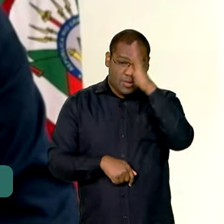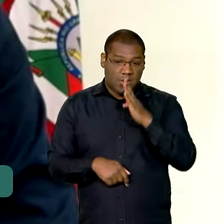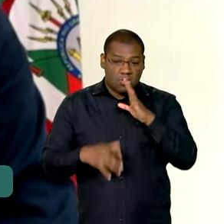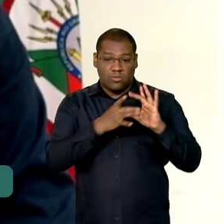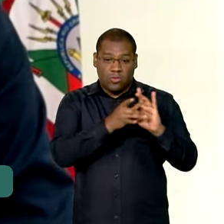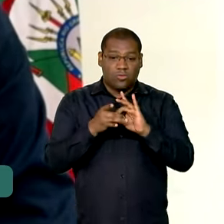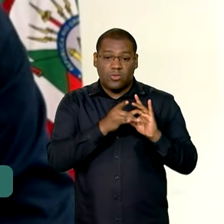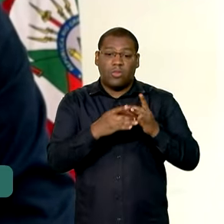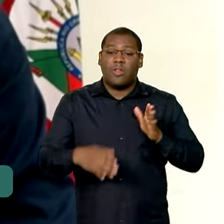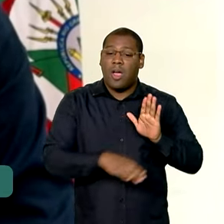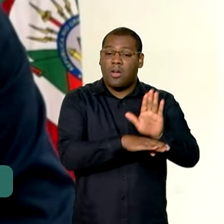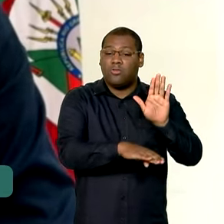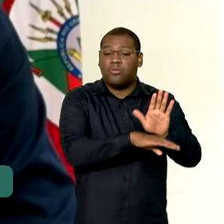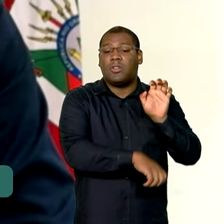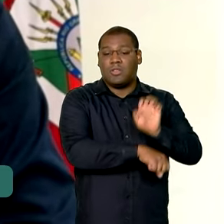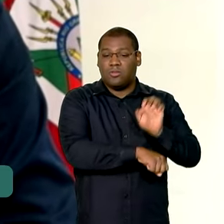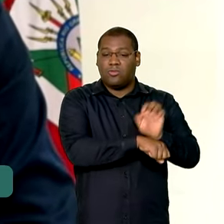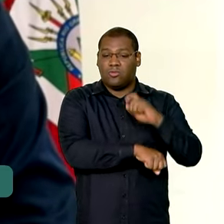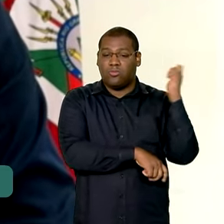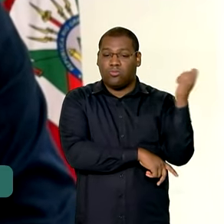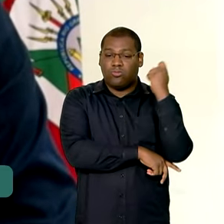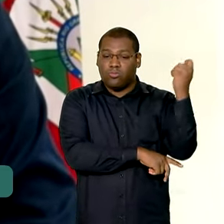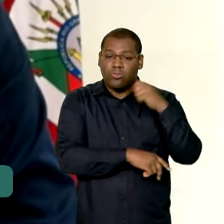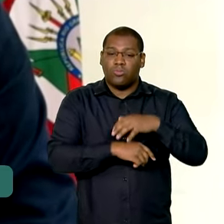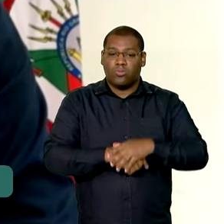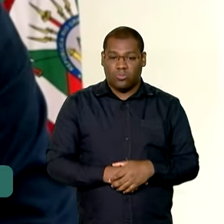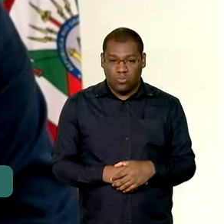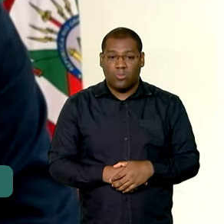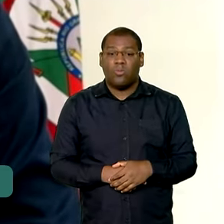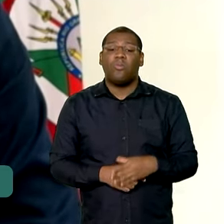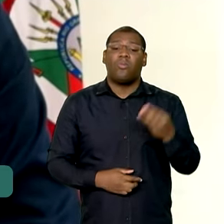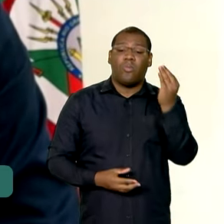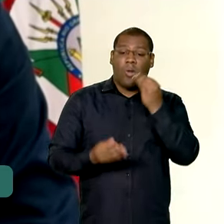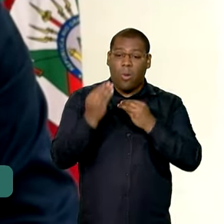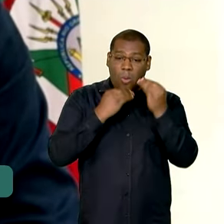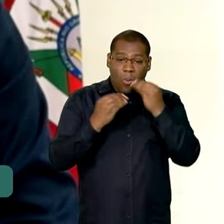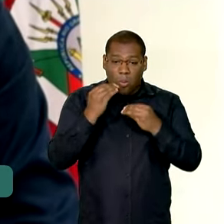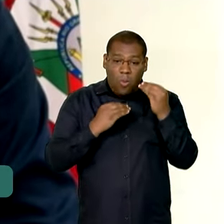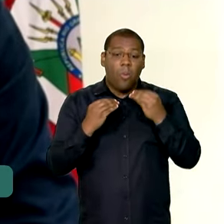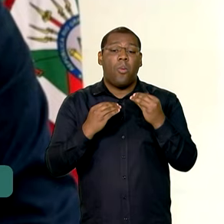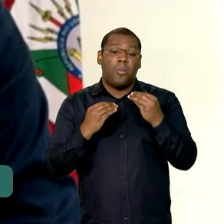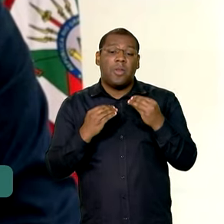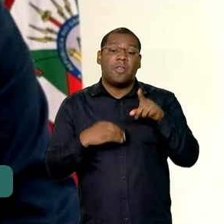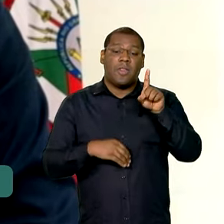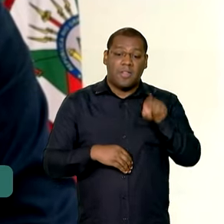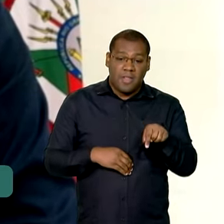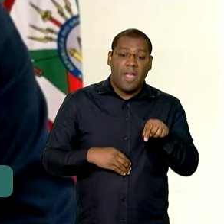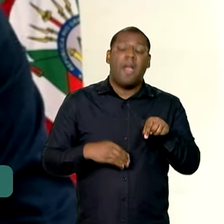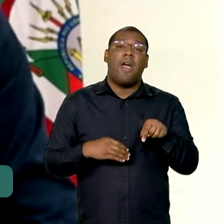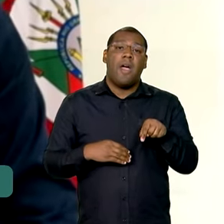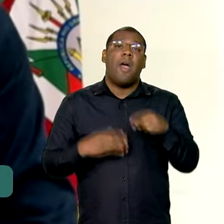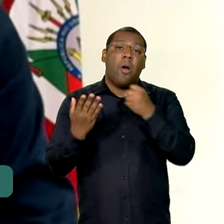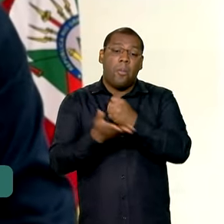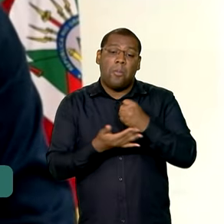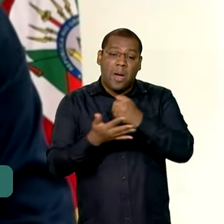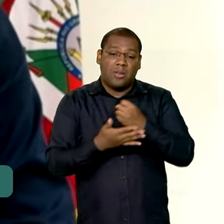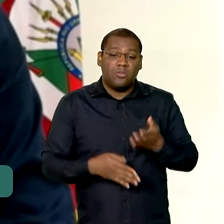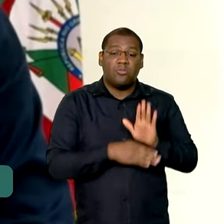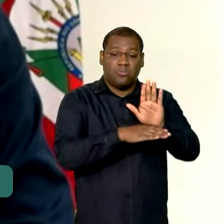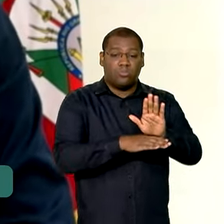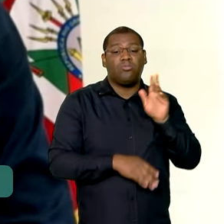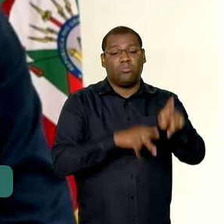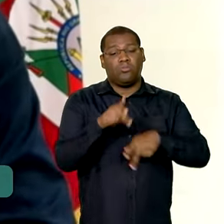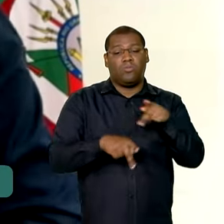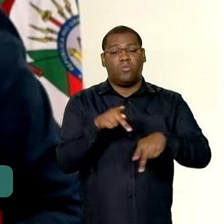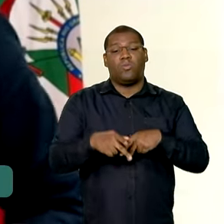nossa ação é limite da necessidade. A alimentação faz parte de itens básicos para a população. E isso não pode faltar.